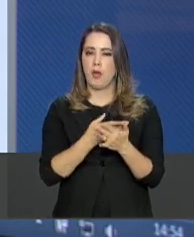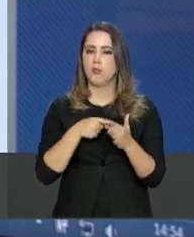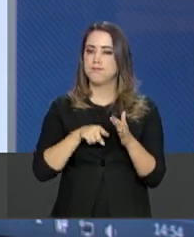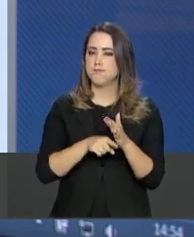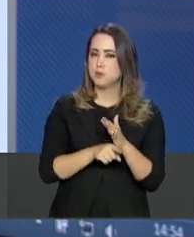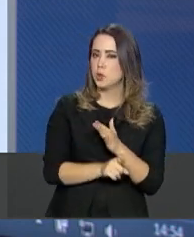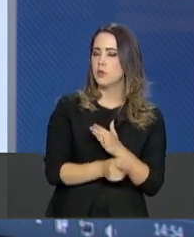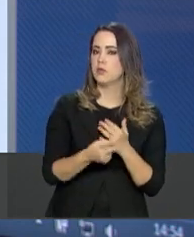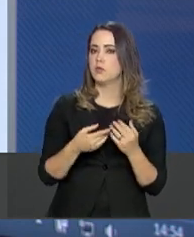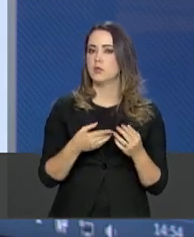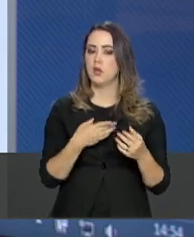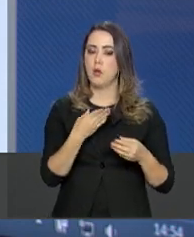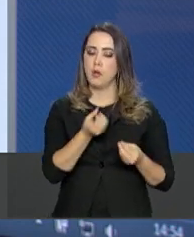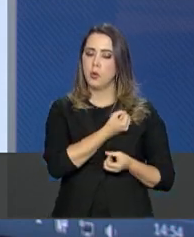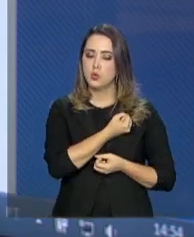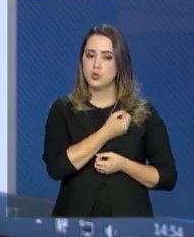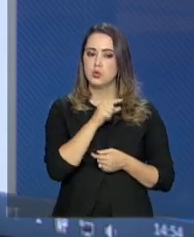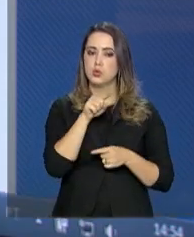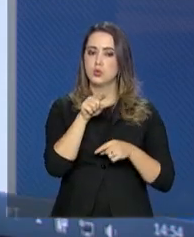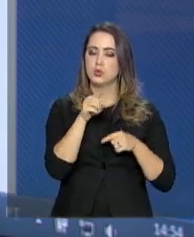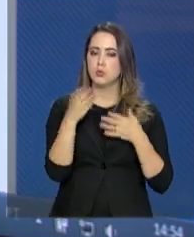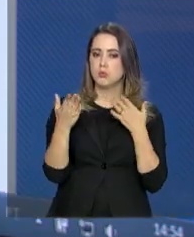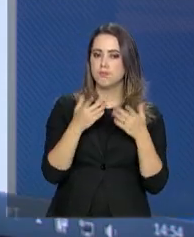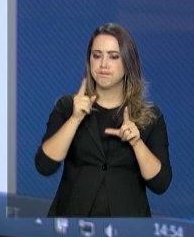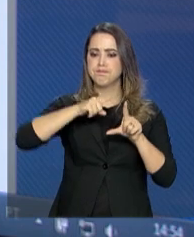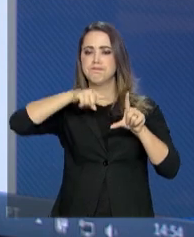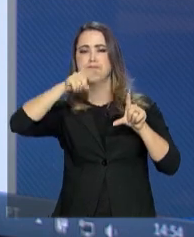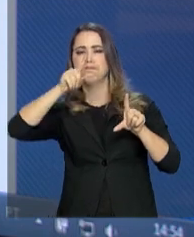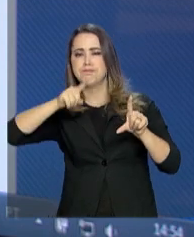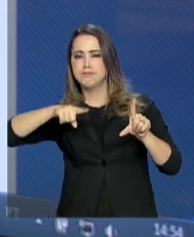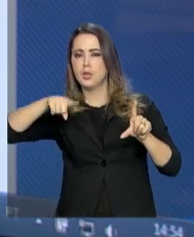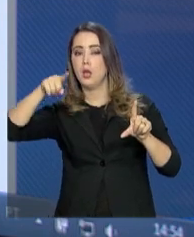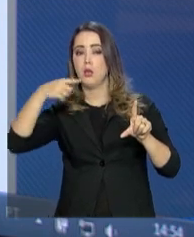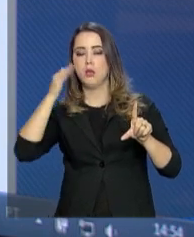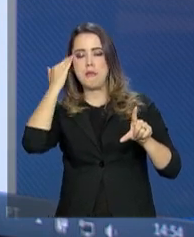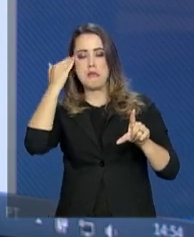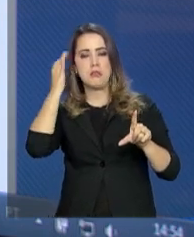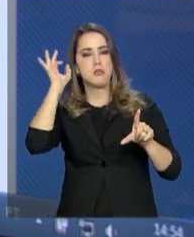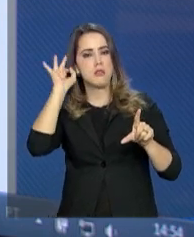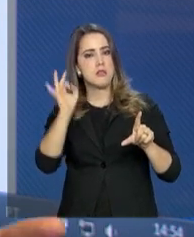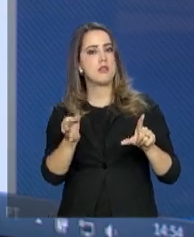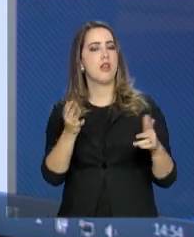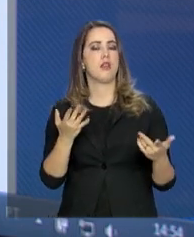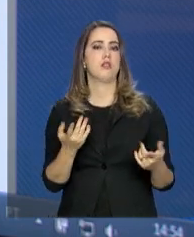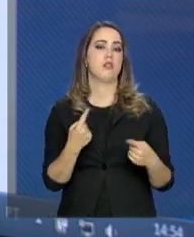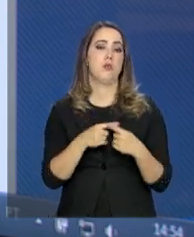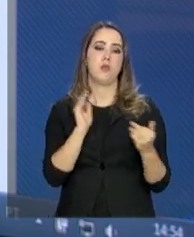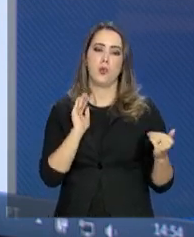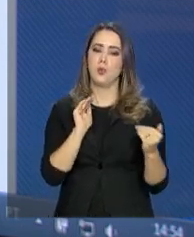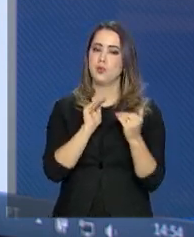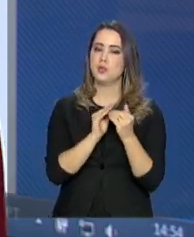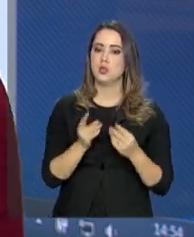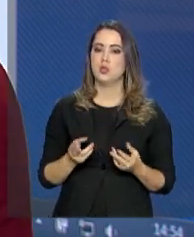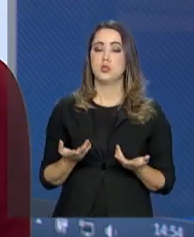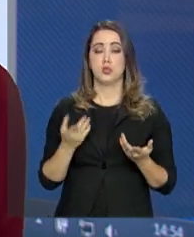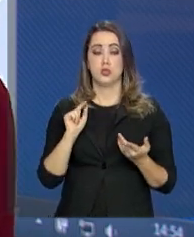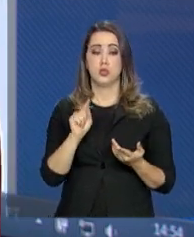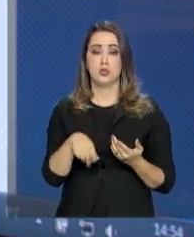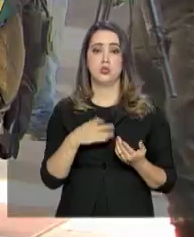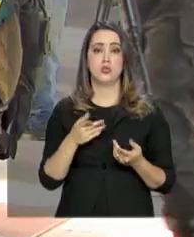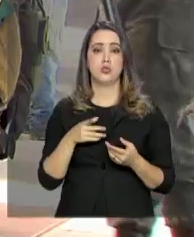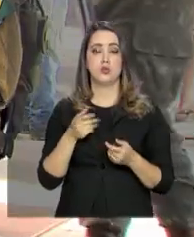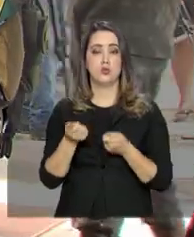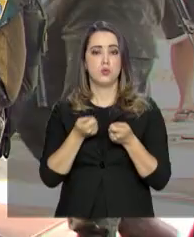entender onde o fenômeno criminal está acontecendo com maior intensidade e para focar os recursos policiais nesses